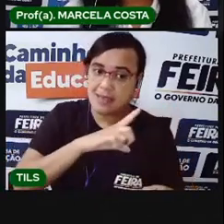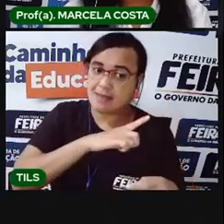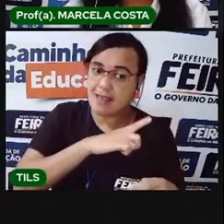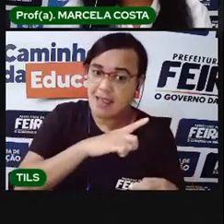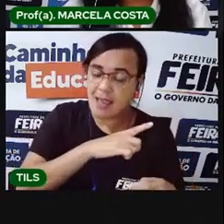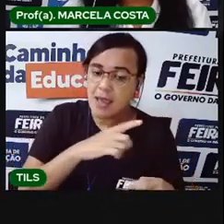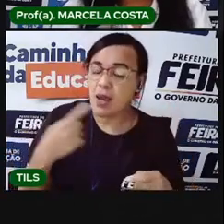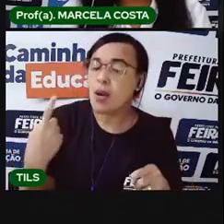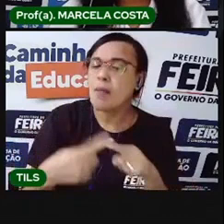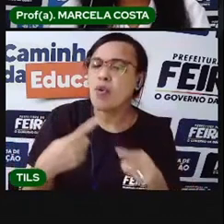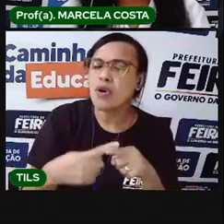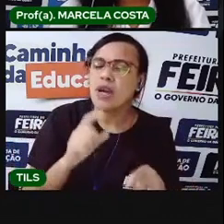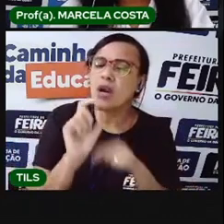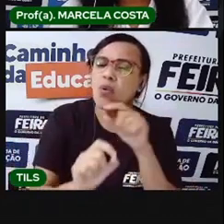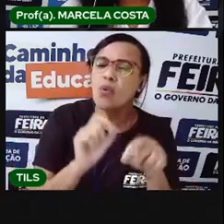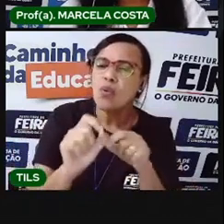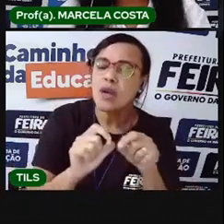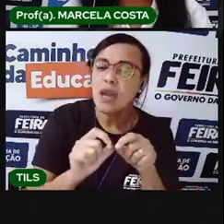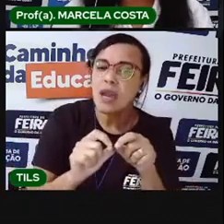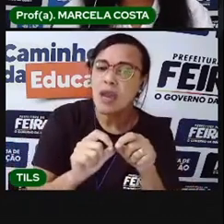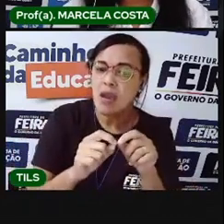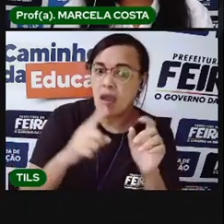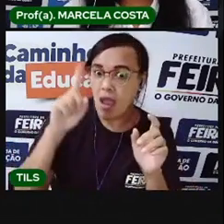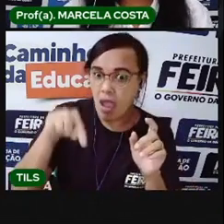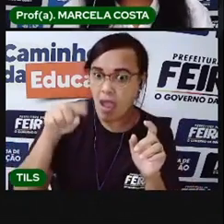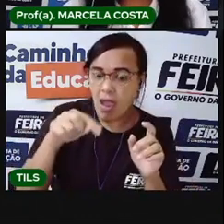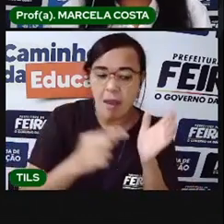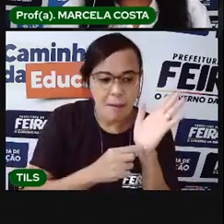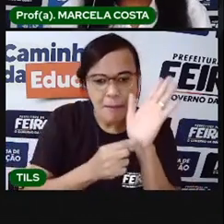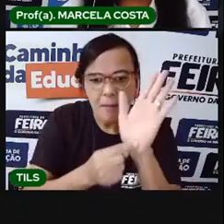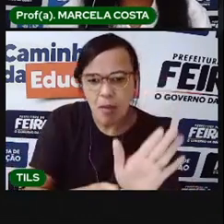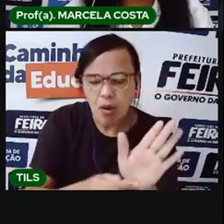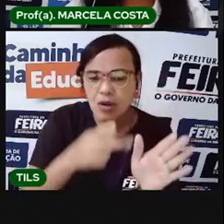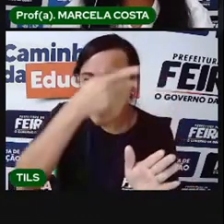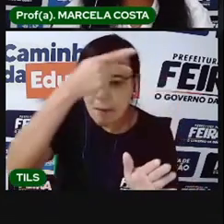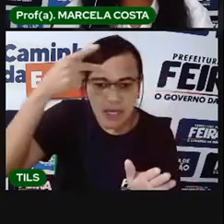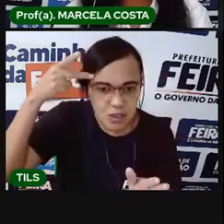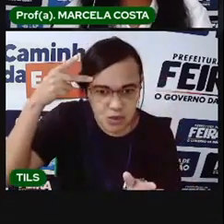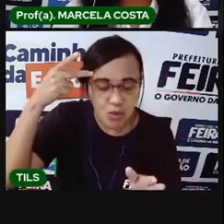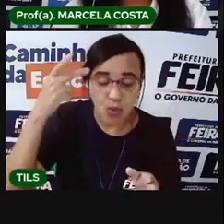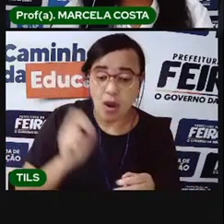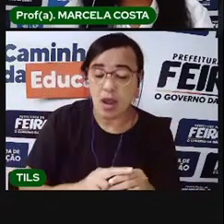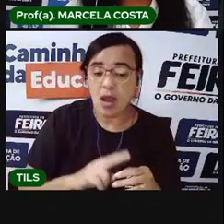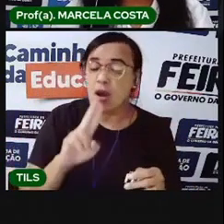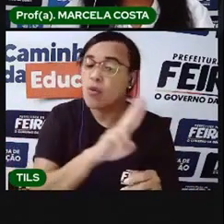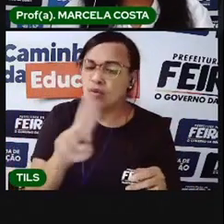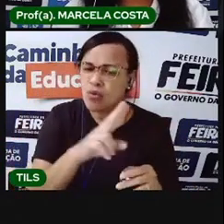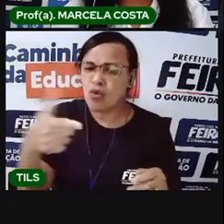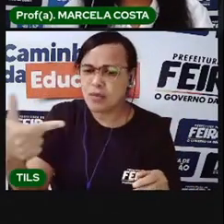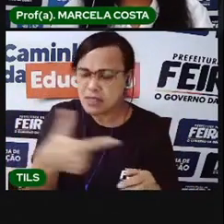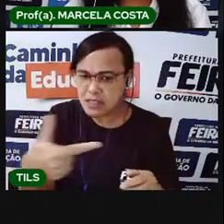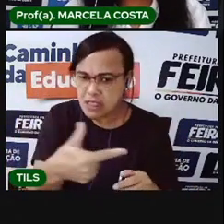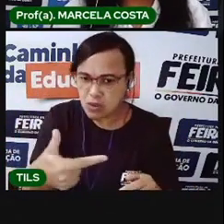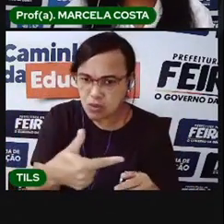identificam, nos diferem de todas as outras pessoas. É por isso que os sobrenomes não são